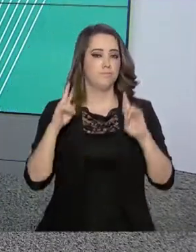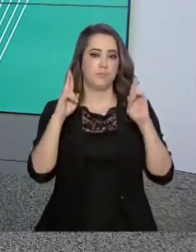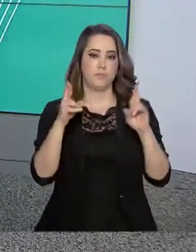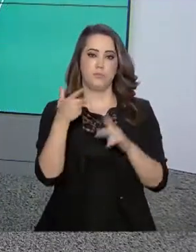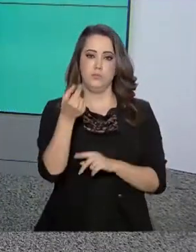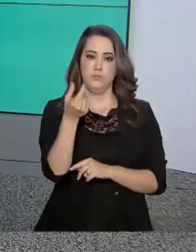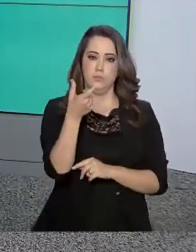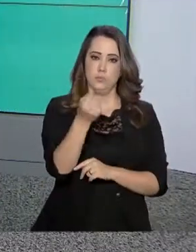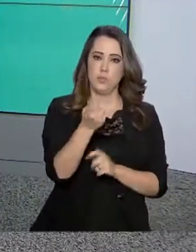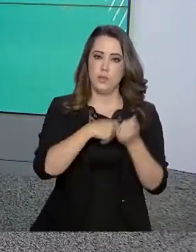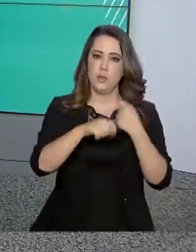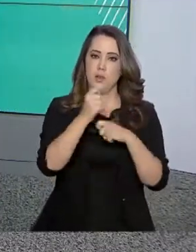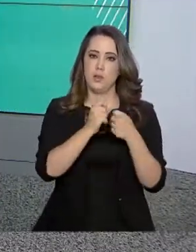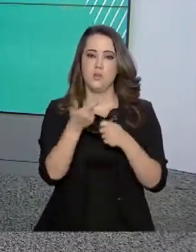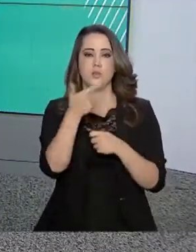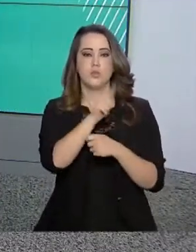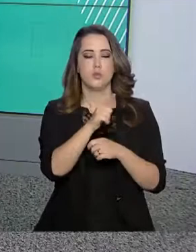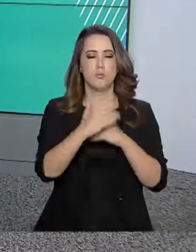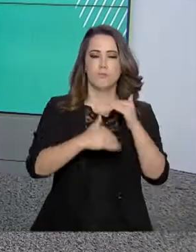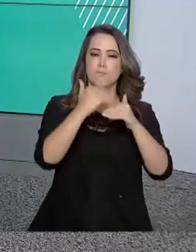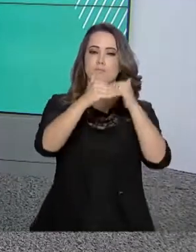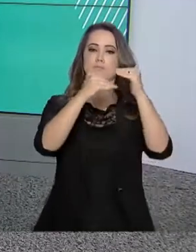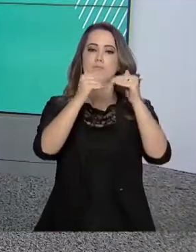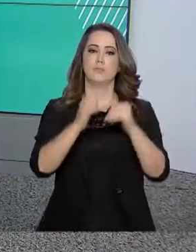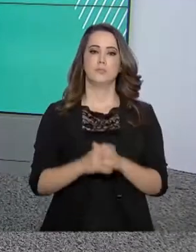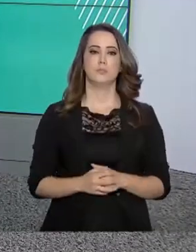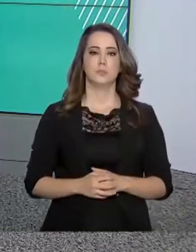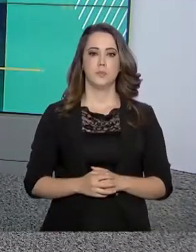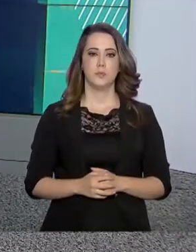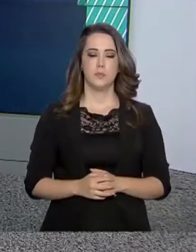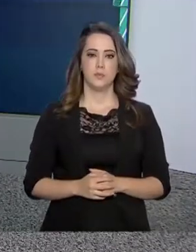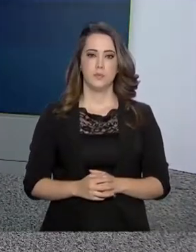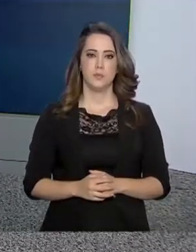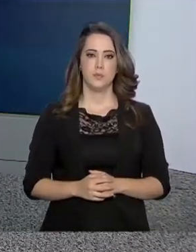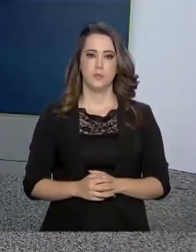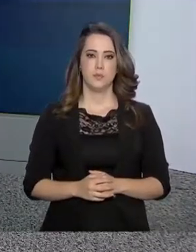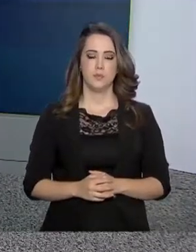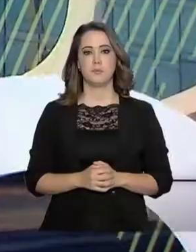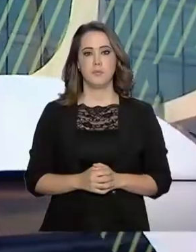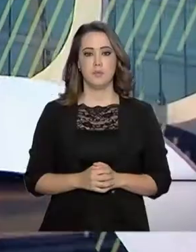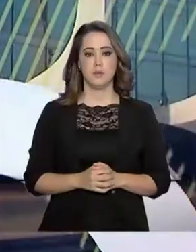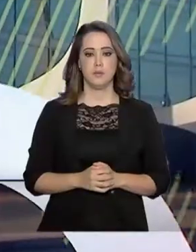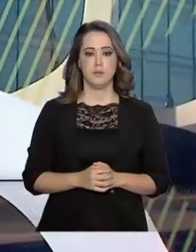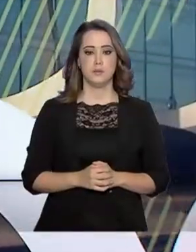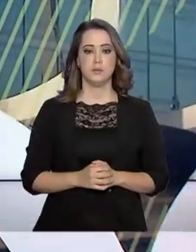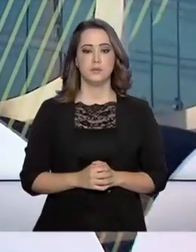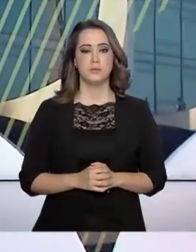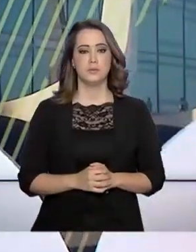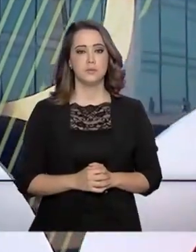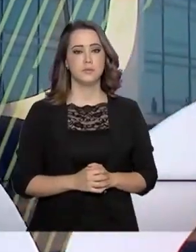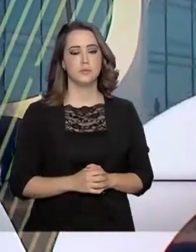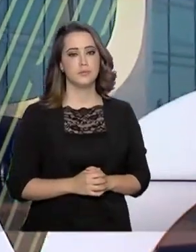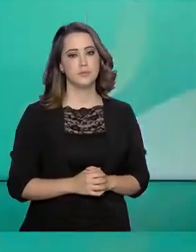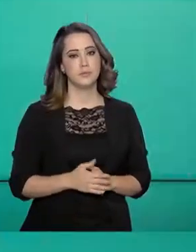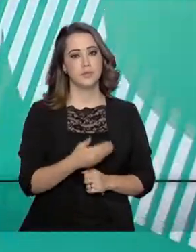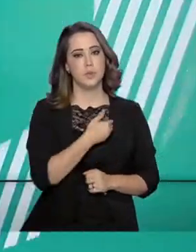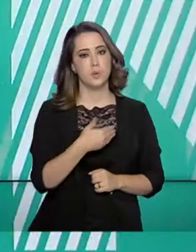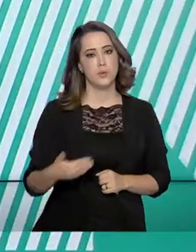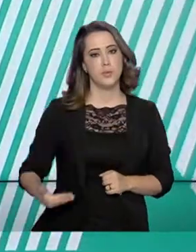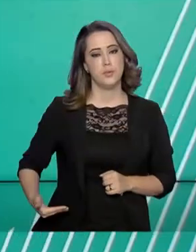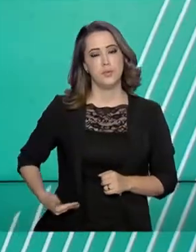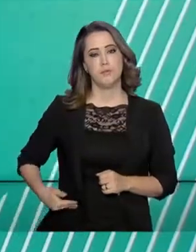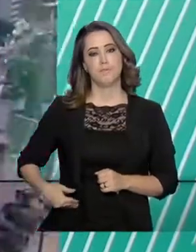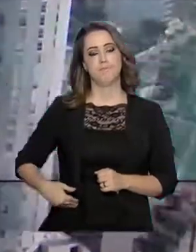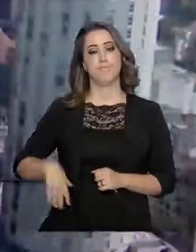2020 a economia apresente um reaquecimento. O governo suspende a nova